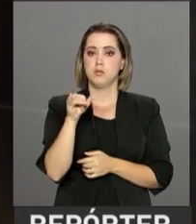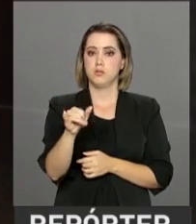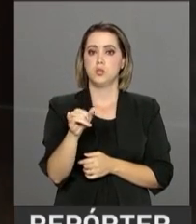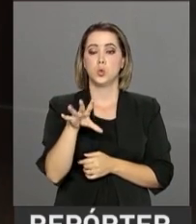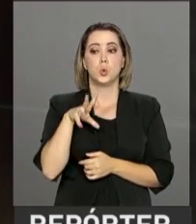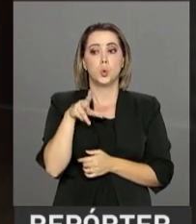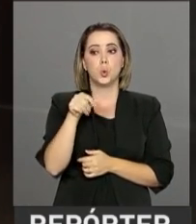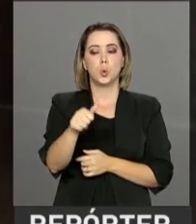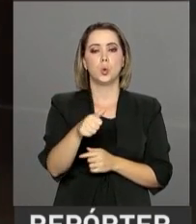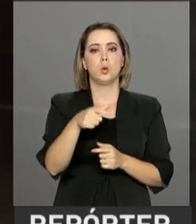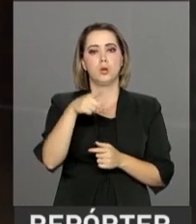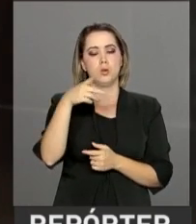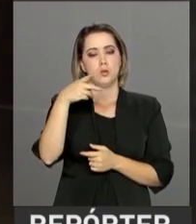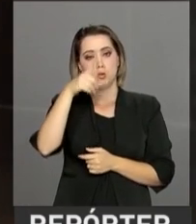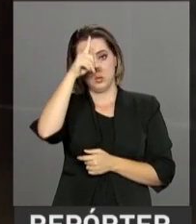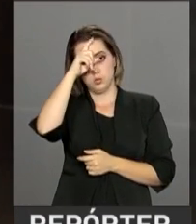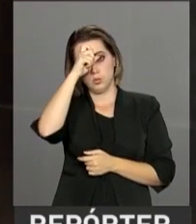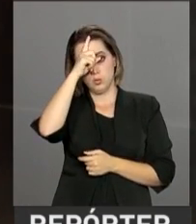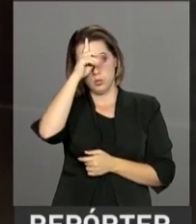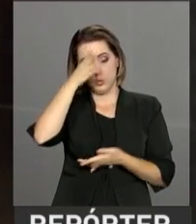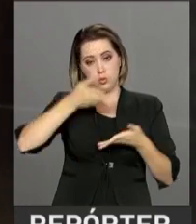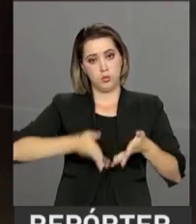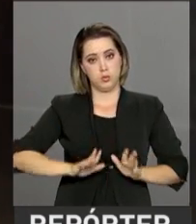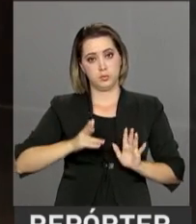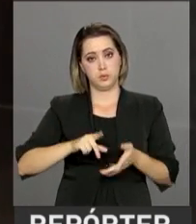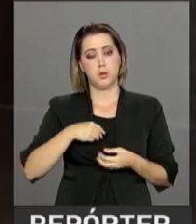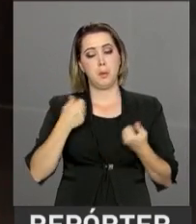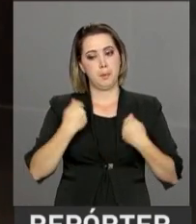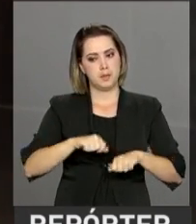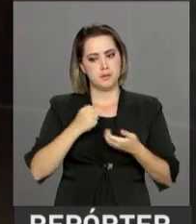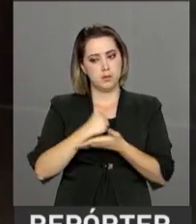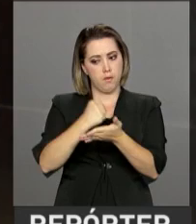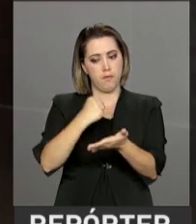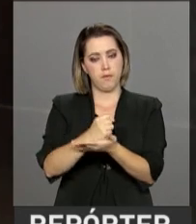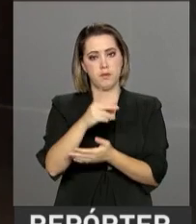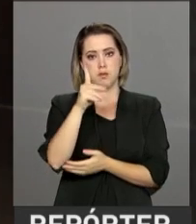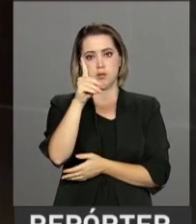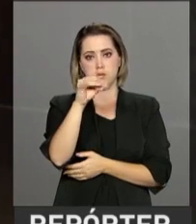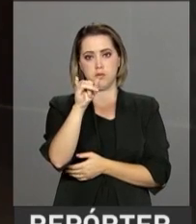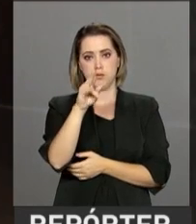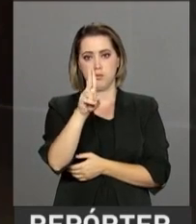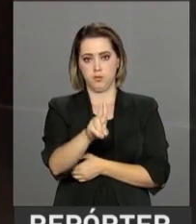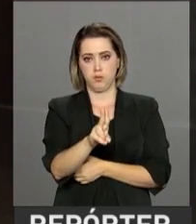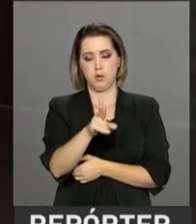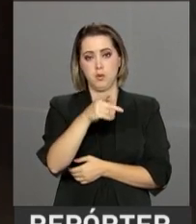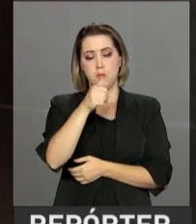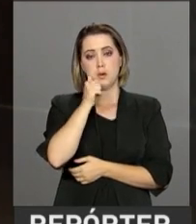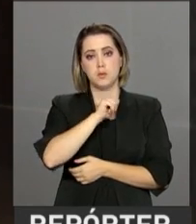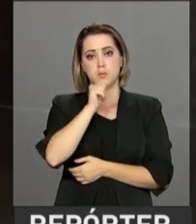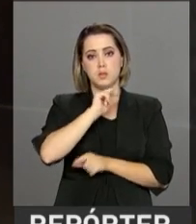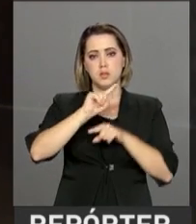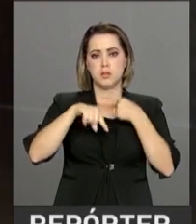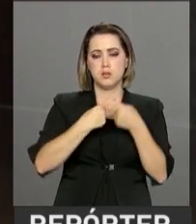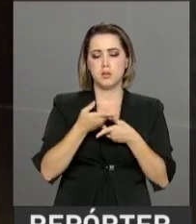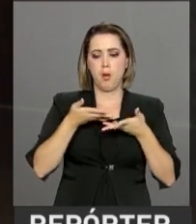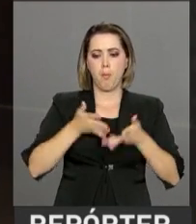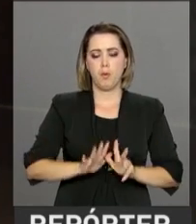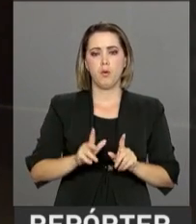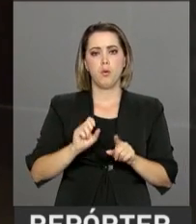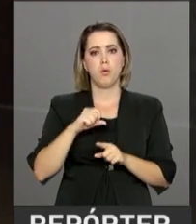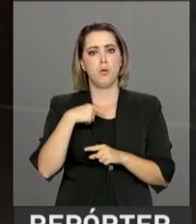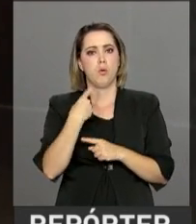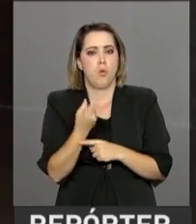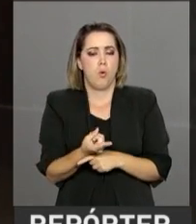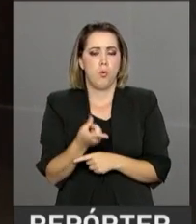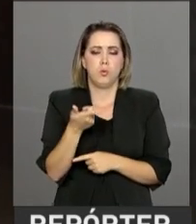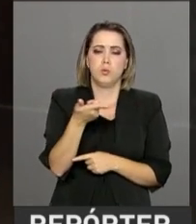as maternidades brasileiras deverão oferecer o dispositivo intrauterino de cobre, o DIU, para mulheres após o parto ou após um